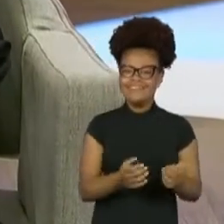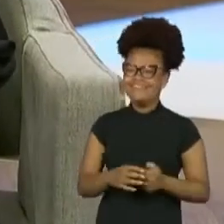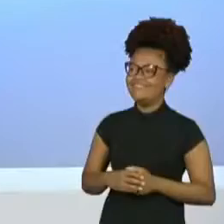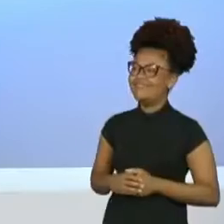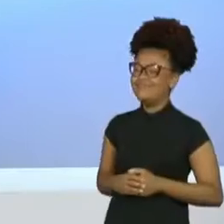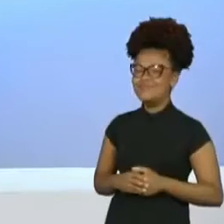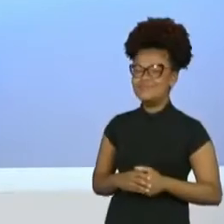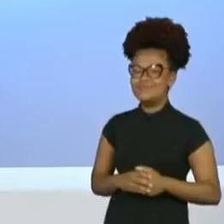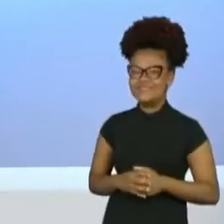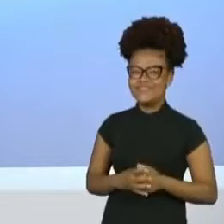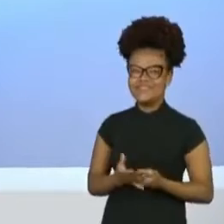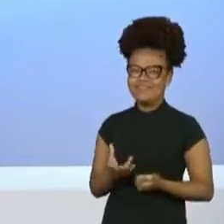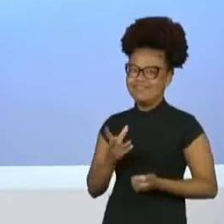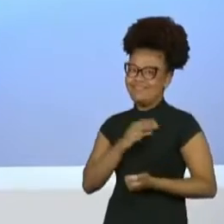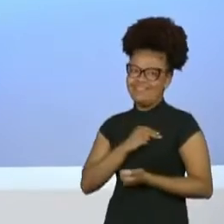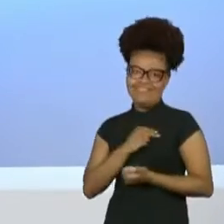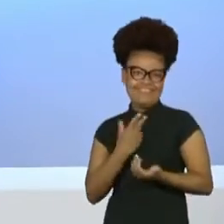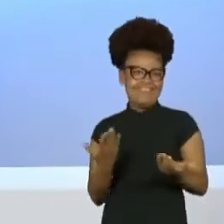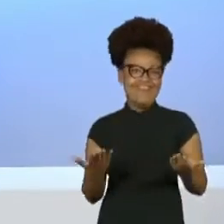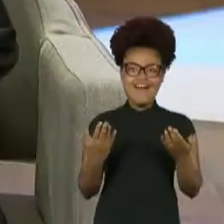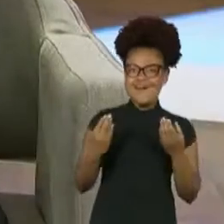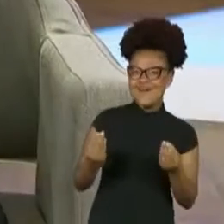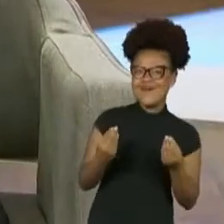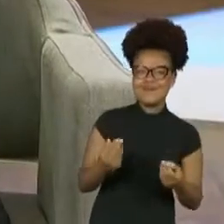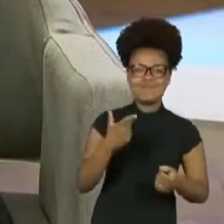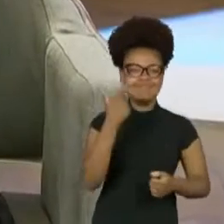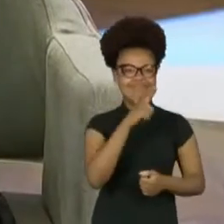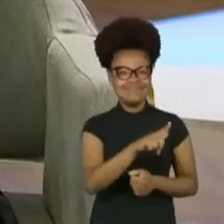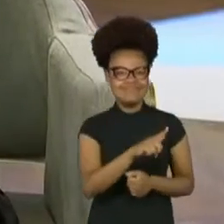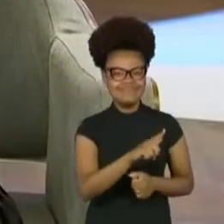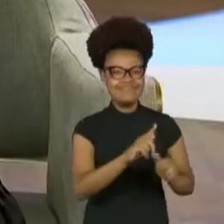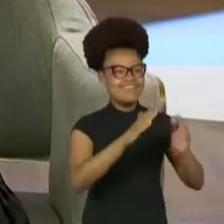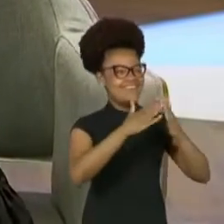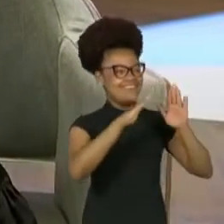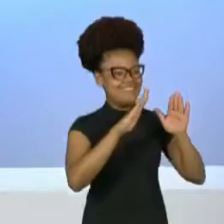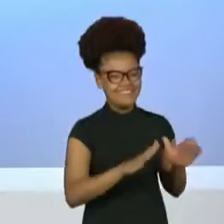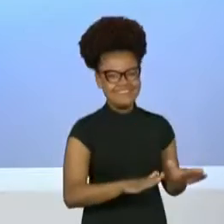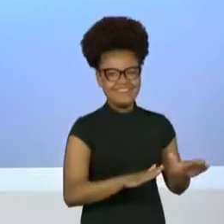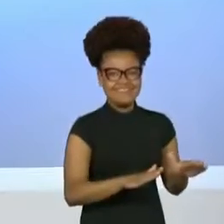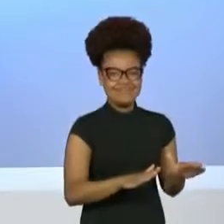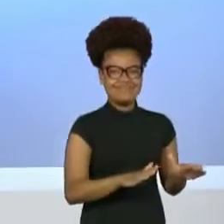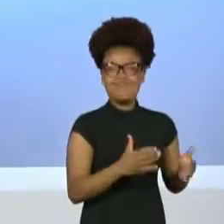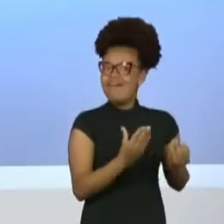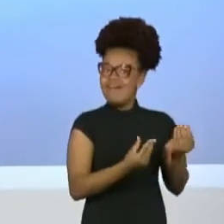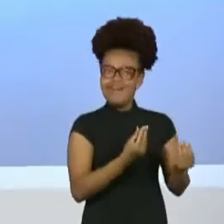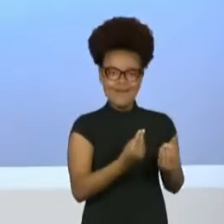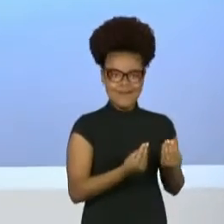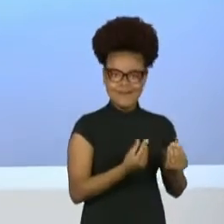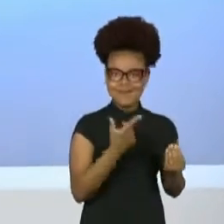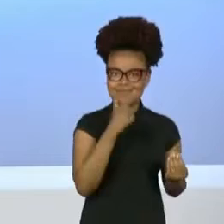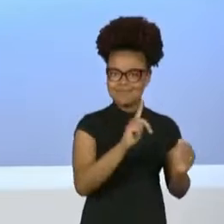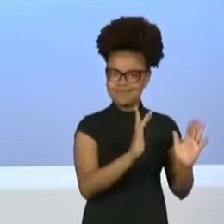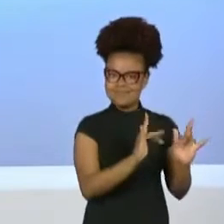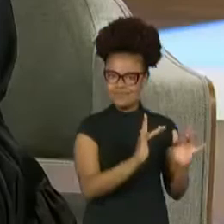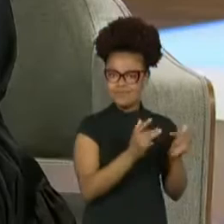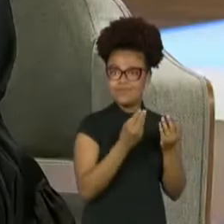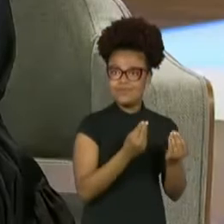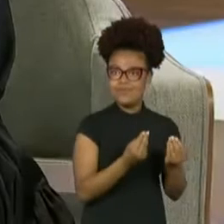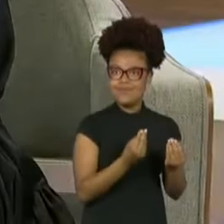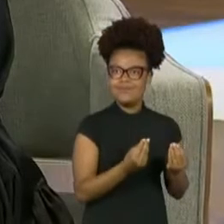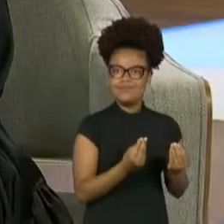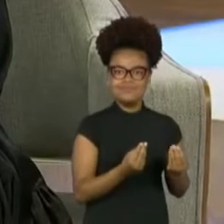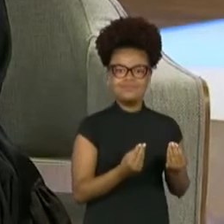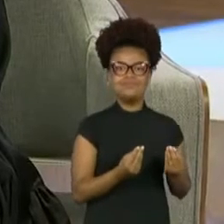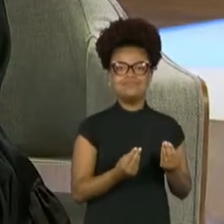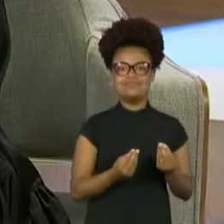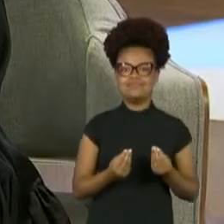Como é que você conseguiu trancadinha em casa? Como é que é? Como é que eu consegui? É, não